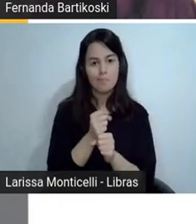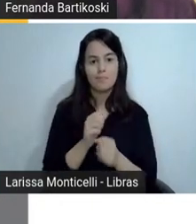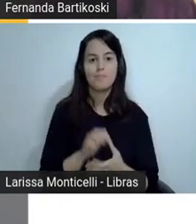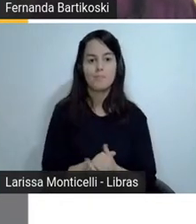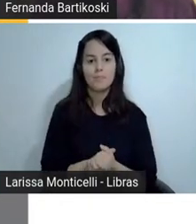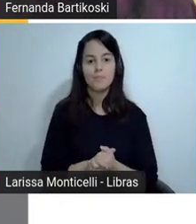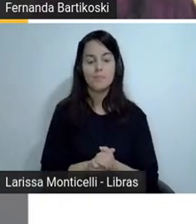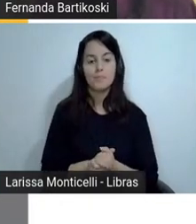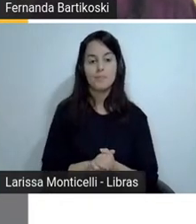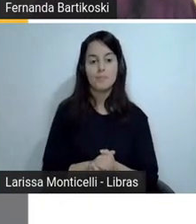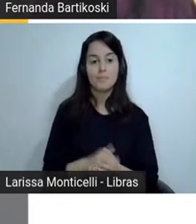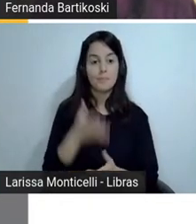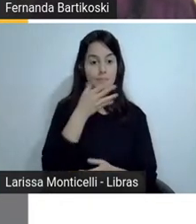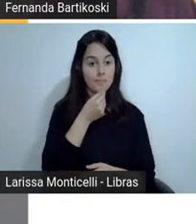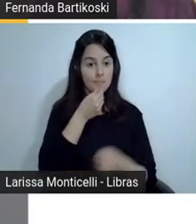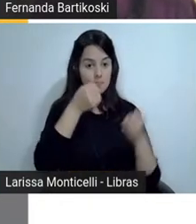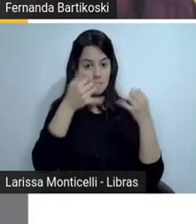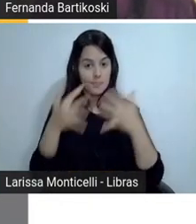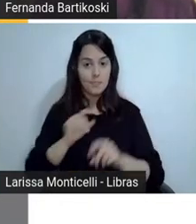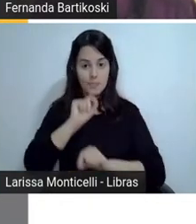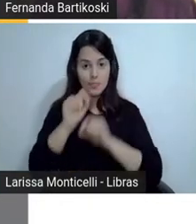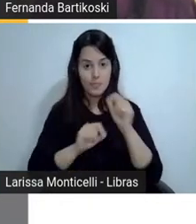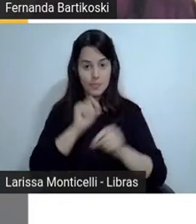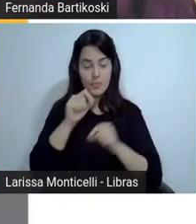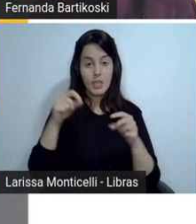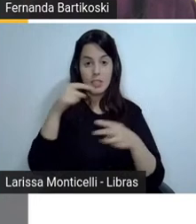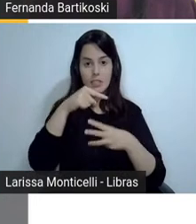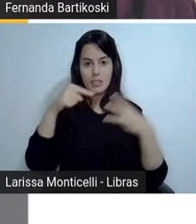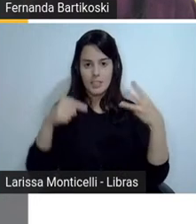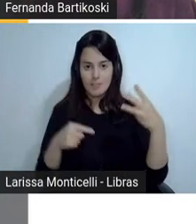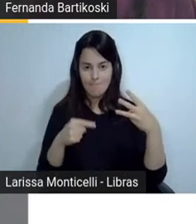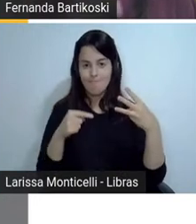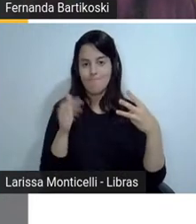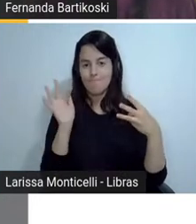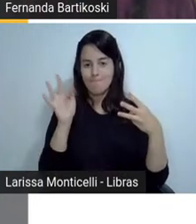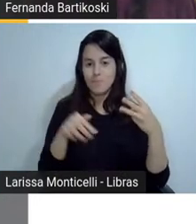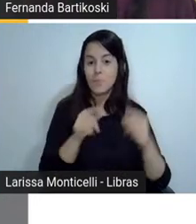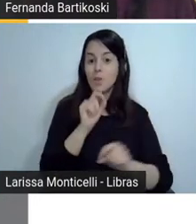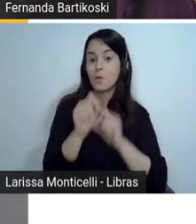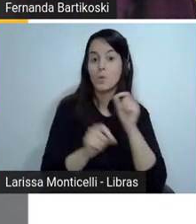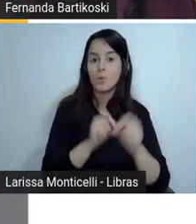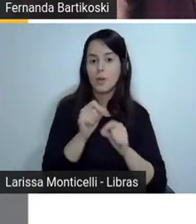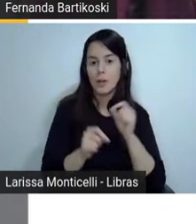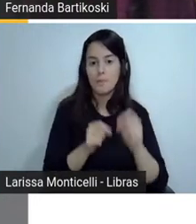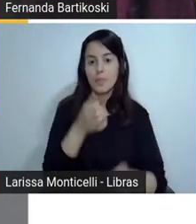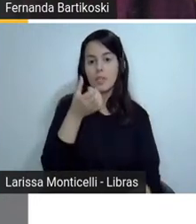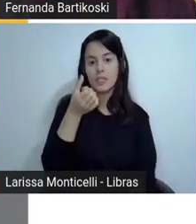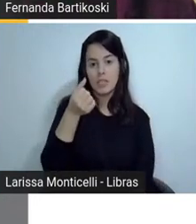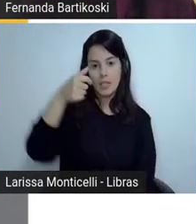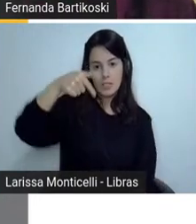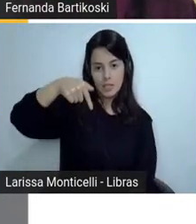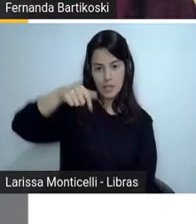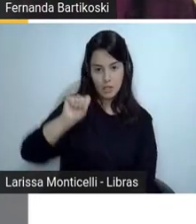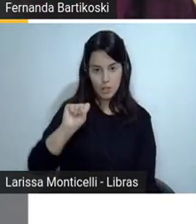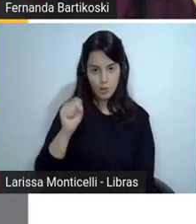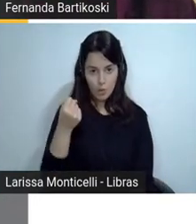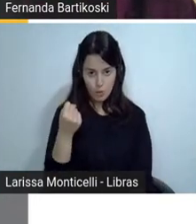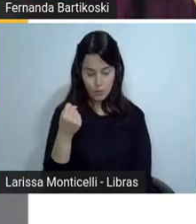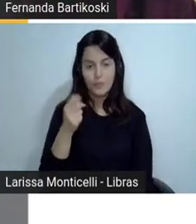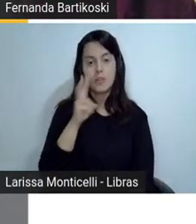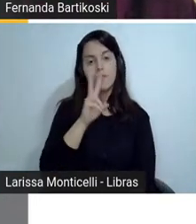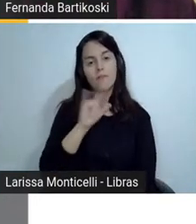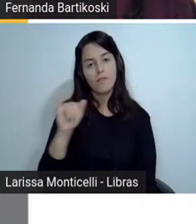E aqui três últimas coisas que são extremamente importantes e vão aparecer mais adiante na nossa parte